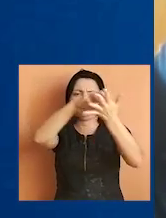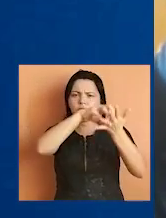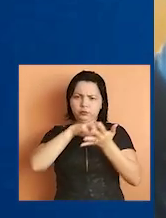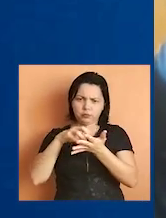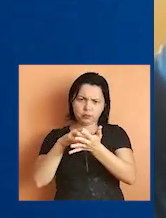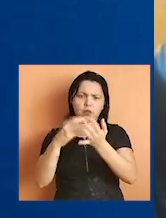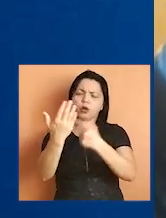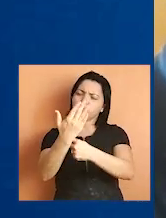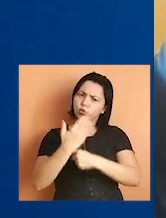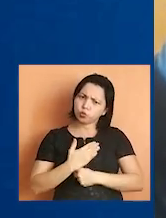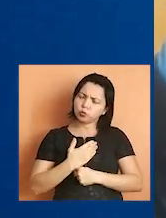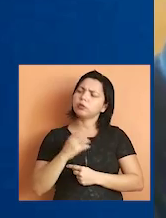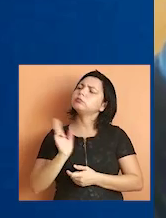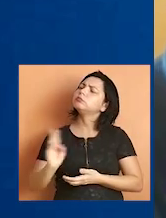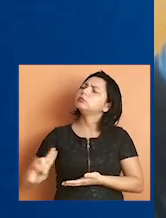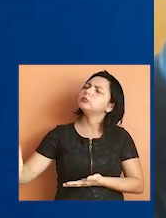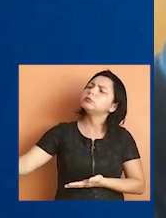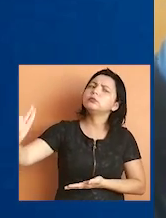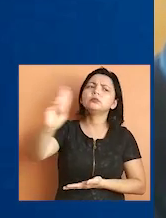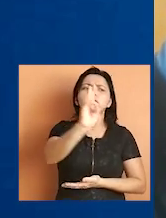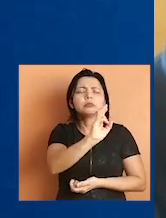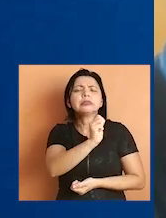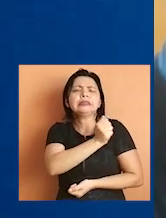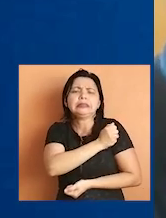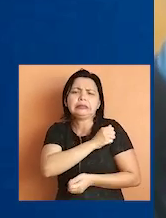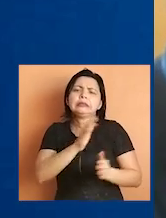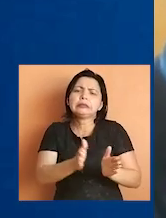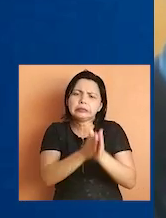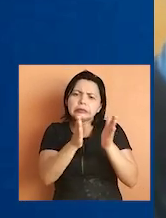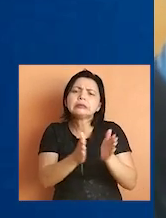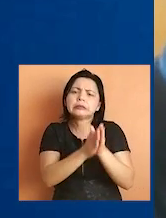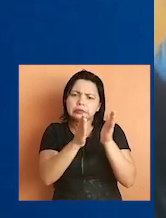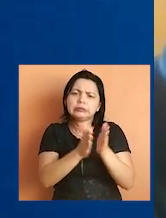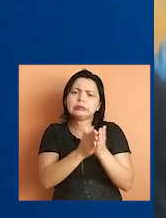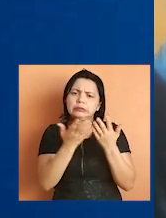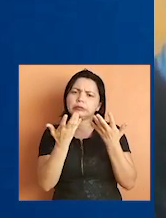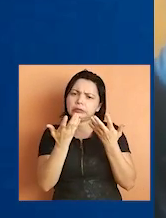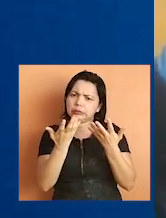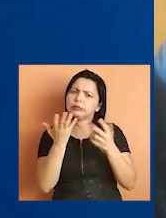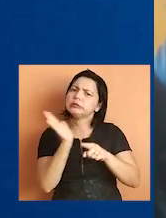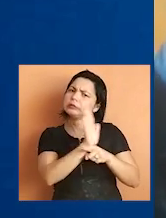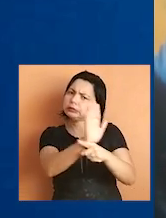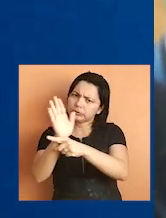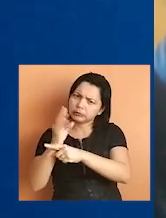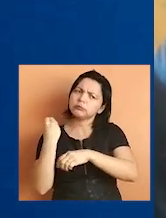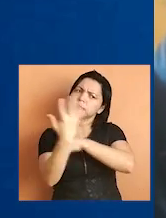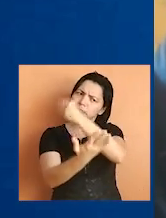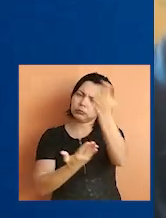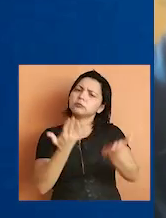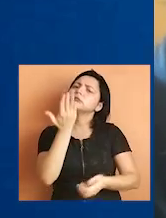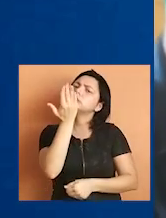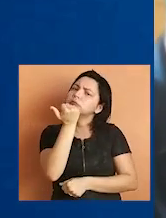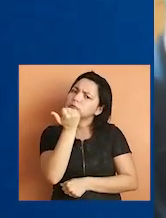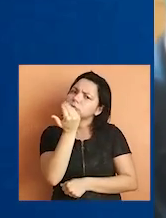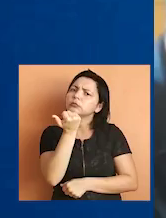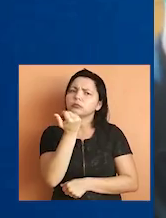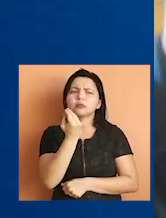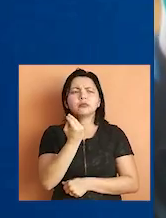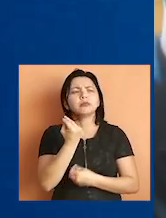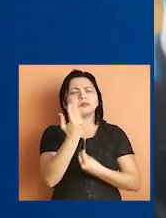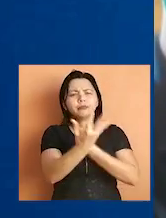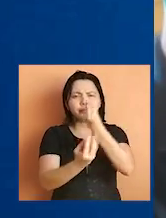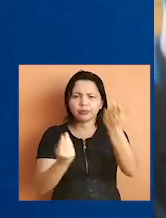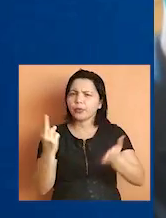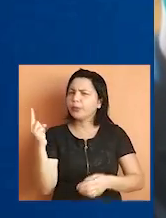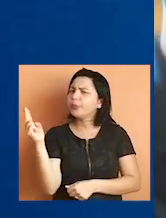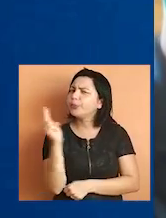acadêmicos para que a gente consiga fazer o levantamento dos estudantes em situação de vulnerabilidade social e as devidas distribuição das cestas